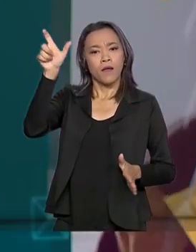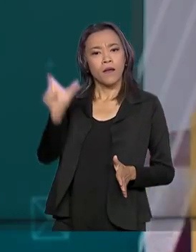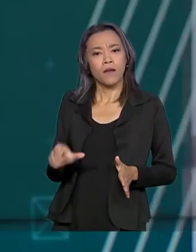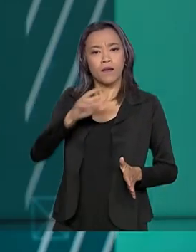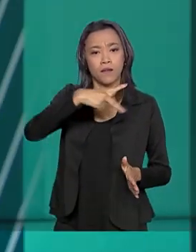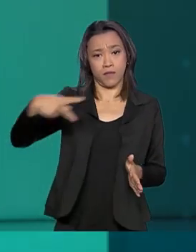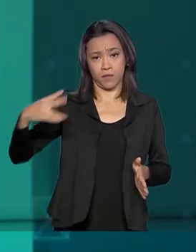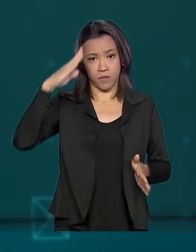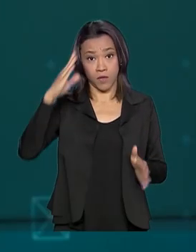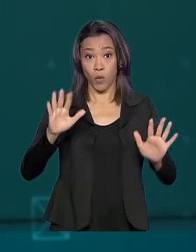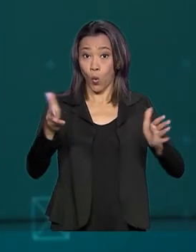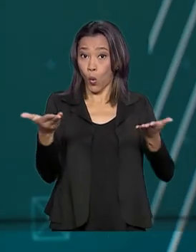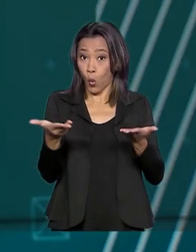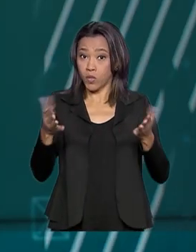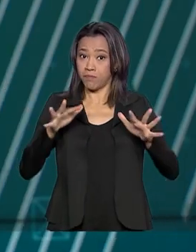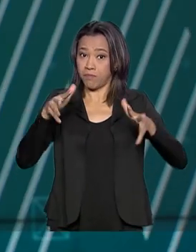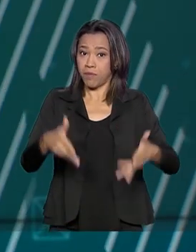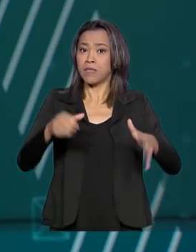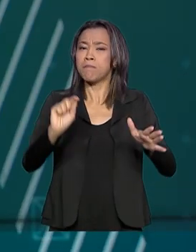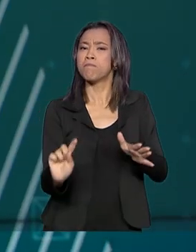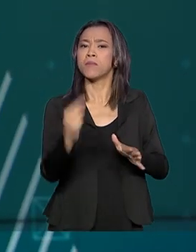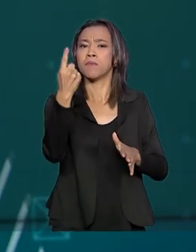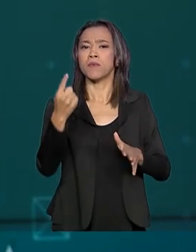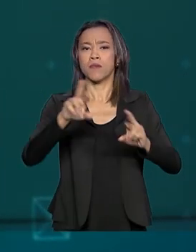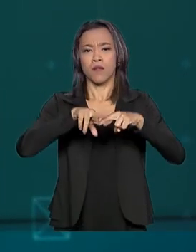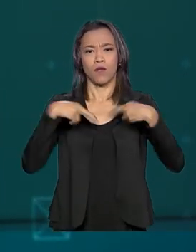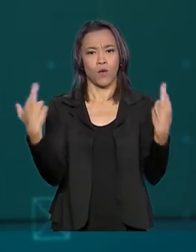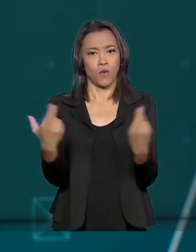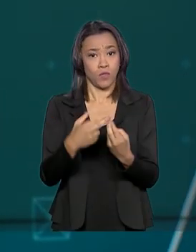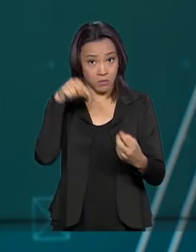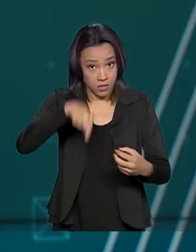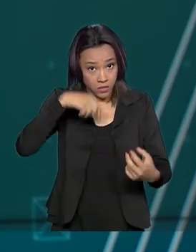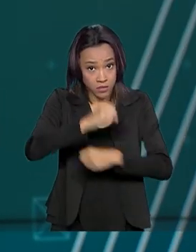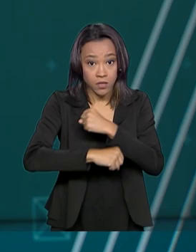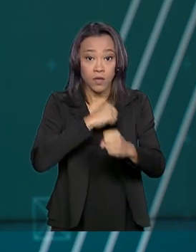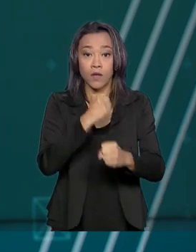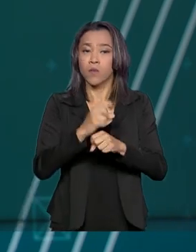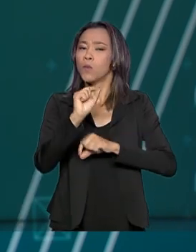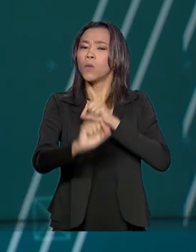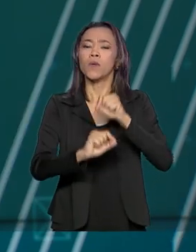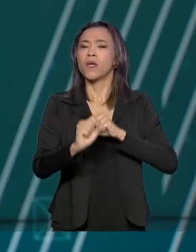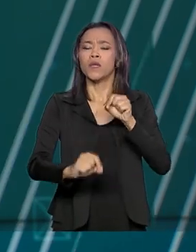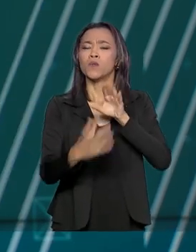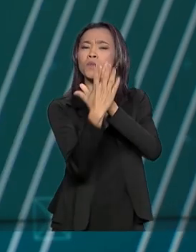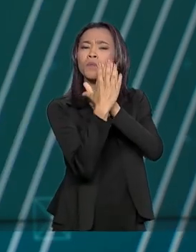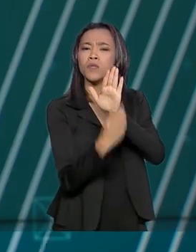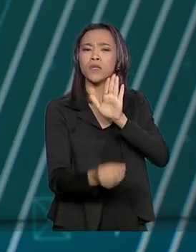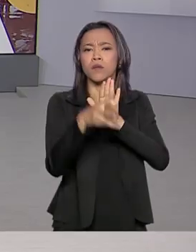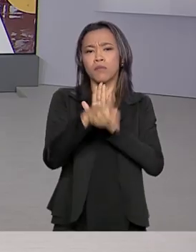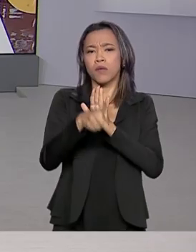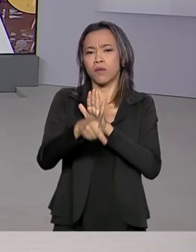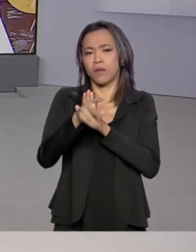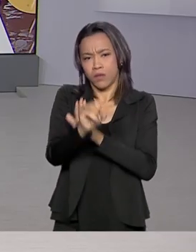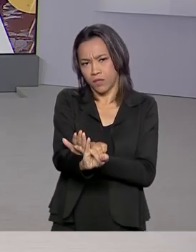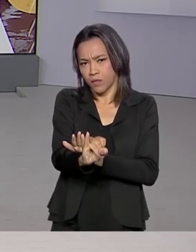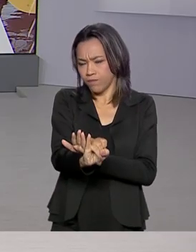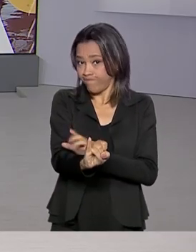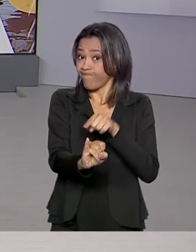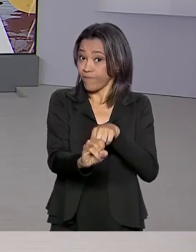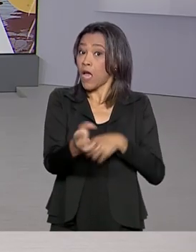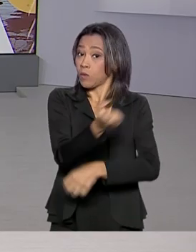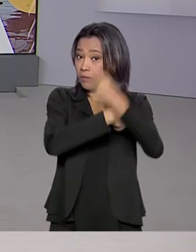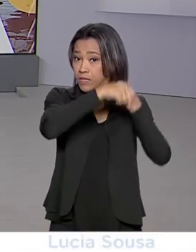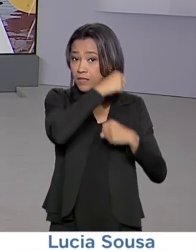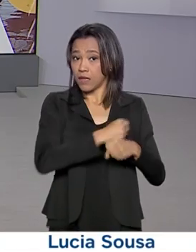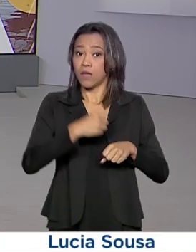Bolsonaro participa hoje da primeira reunião do ano do Conselho do Programa de Parcerias de Investimentos. Do ano passado,